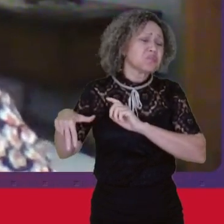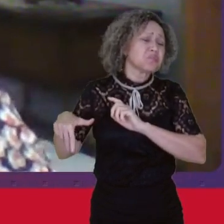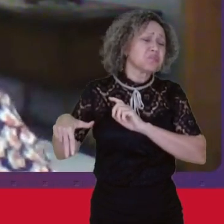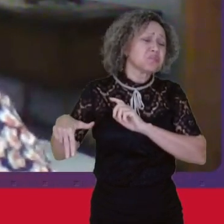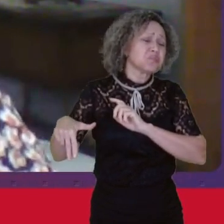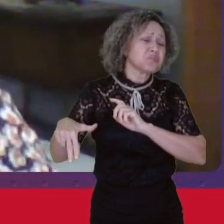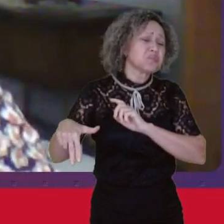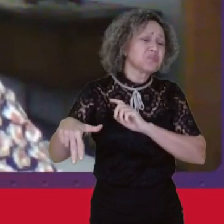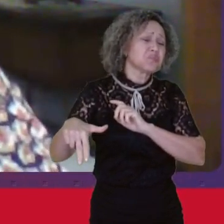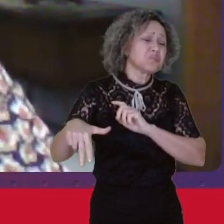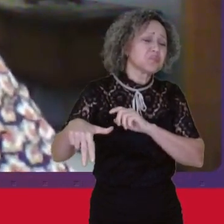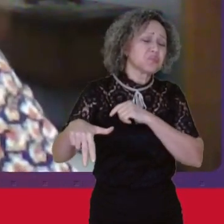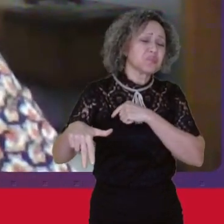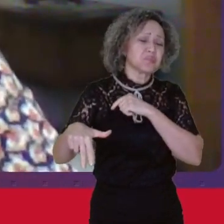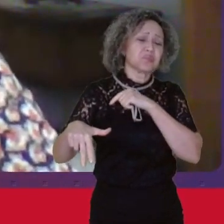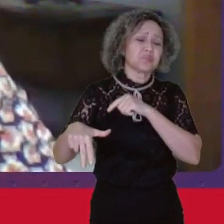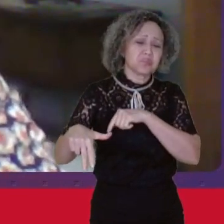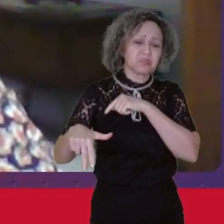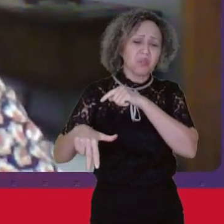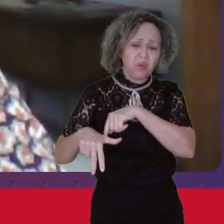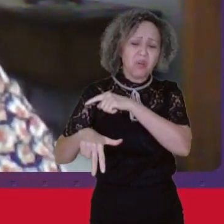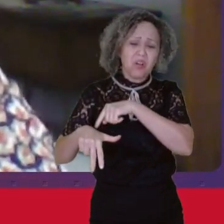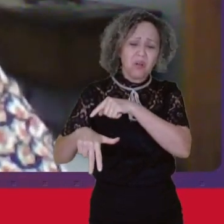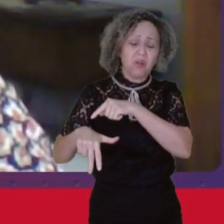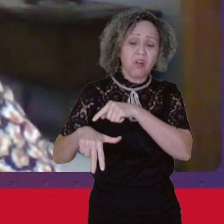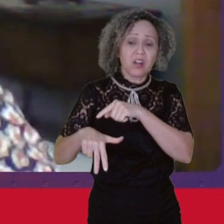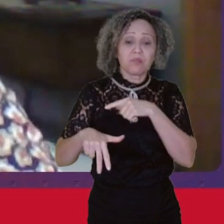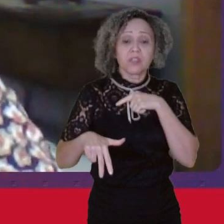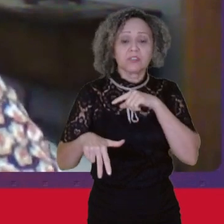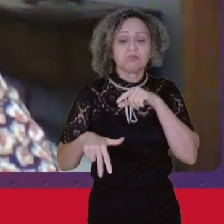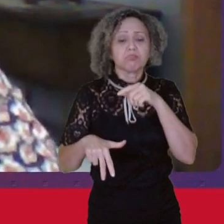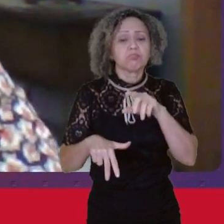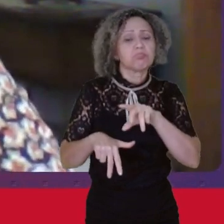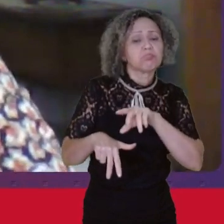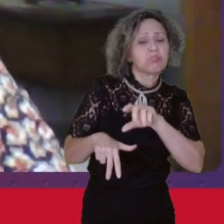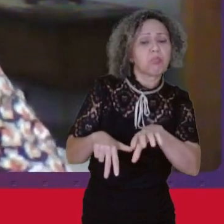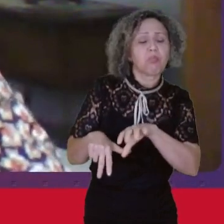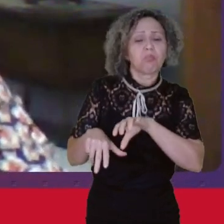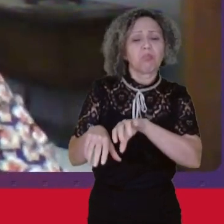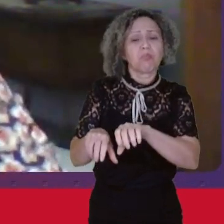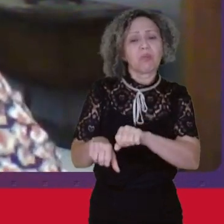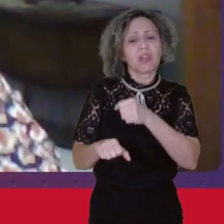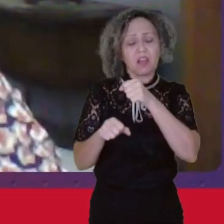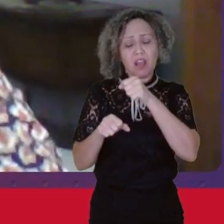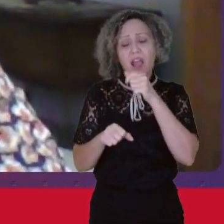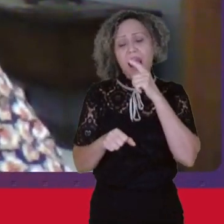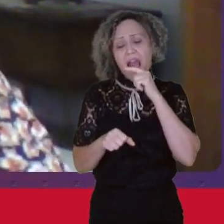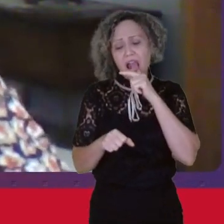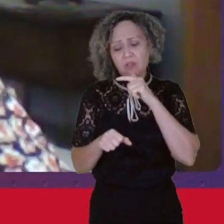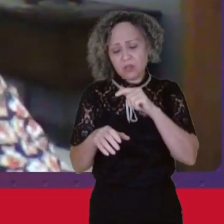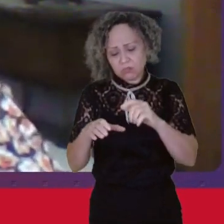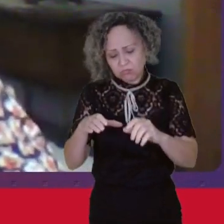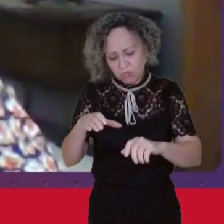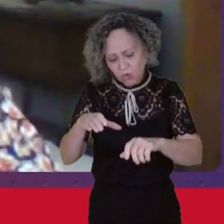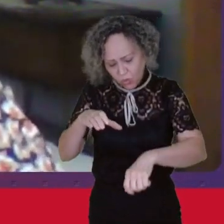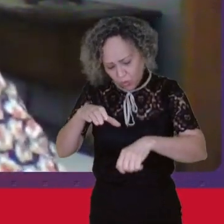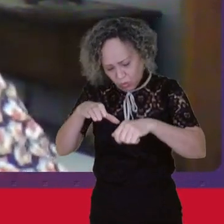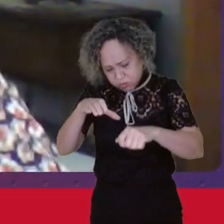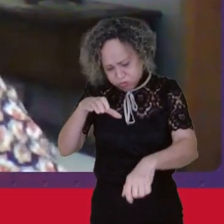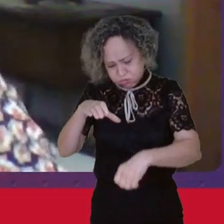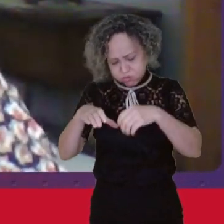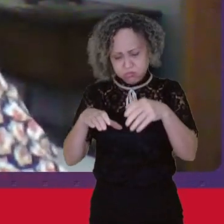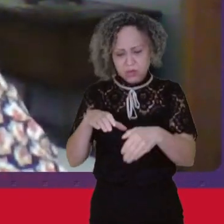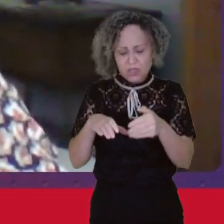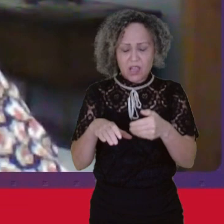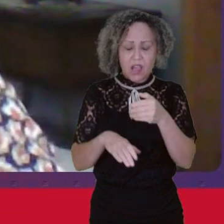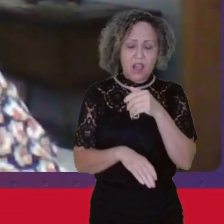revertido Em tempo livre Em produção de horta Em produção de alimentos E que se reverte também